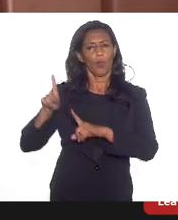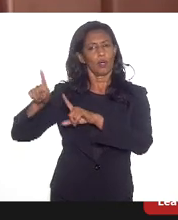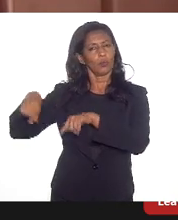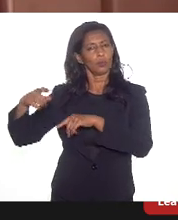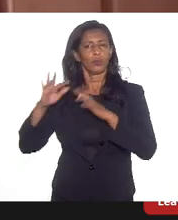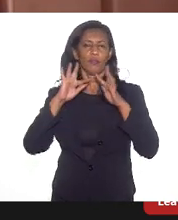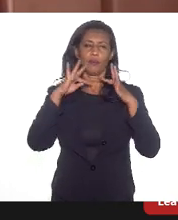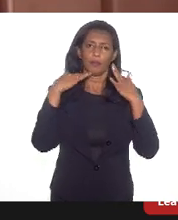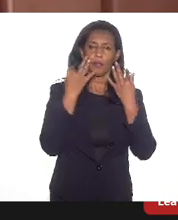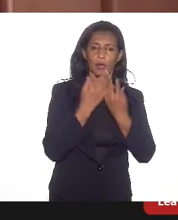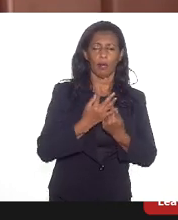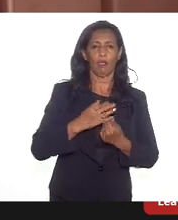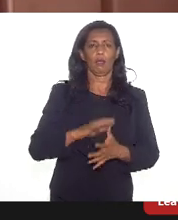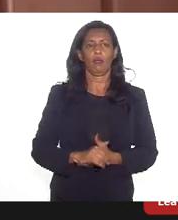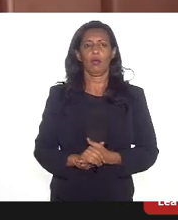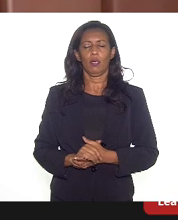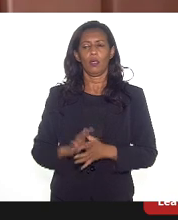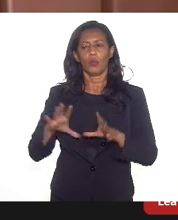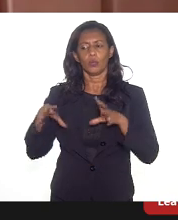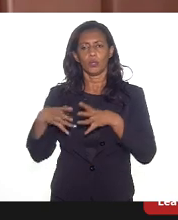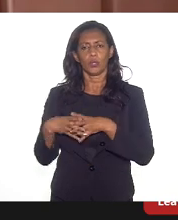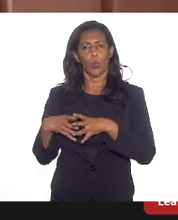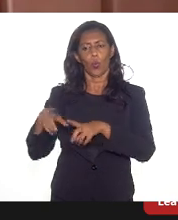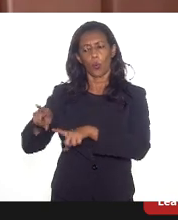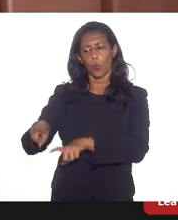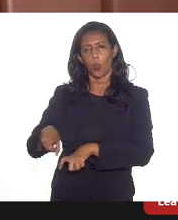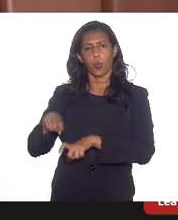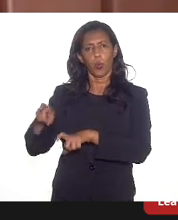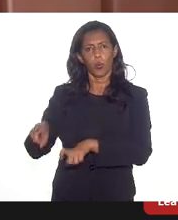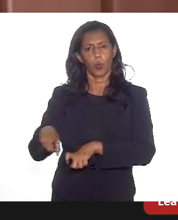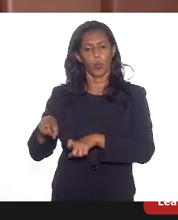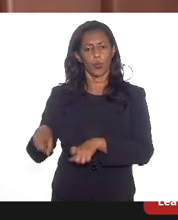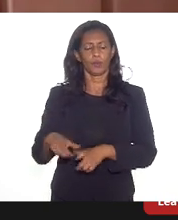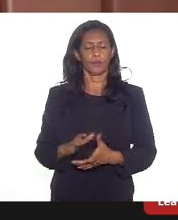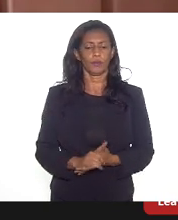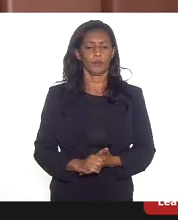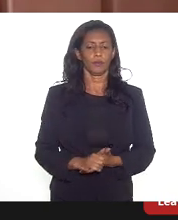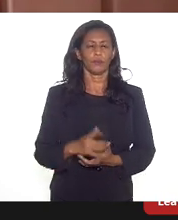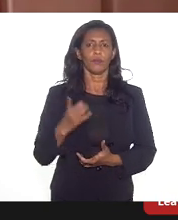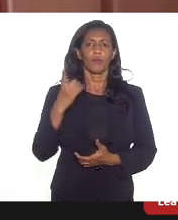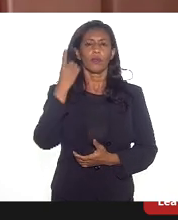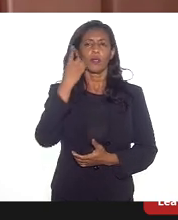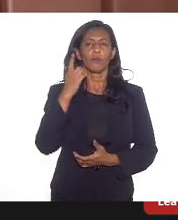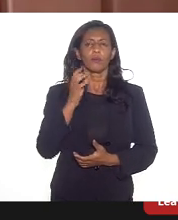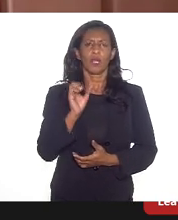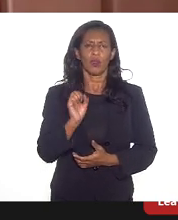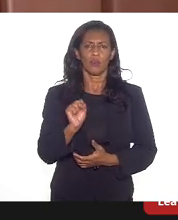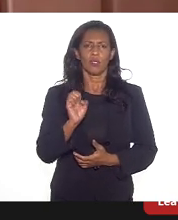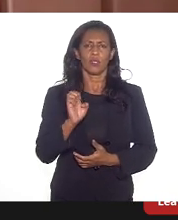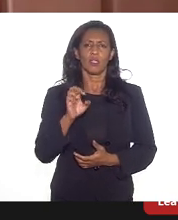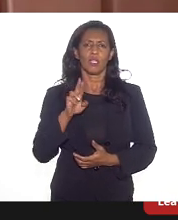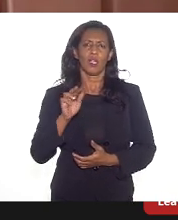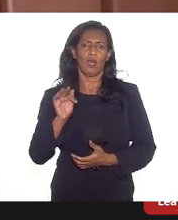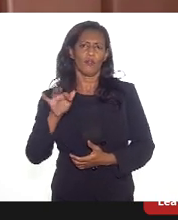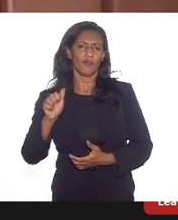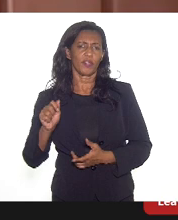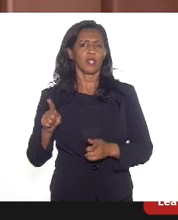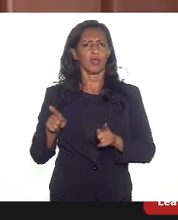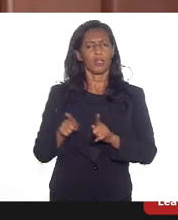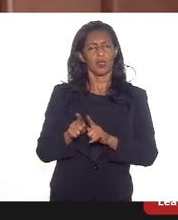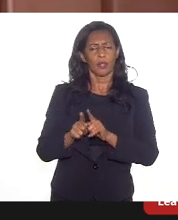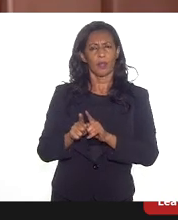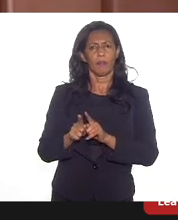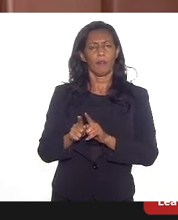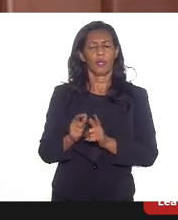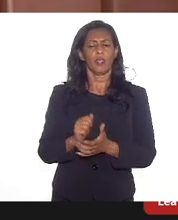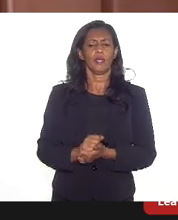familiar, com o setor rural. O deputado Flávio Serafini aqui também compõe comigo a frente em defesa da